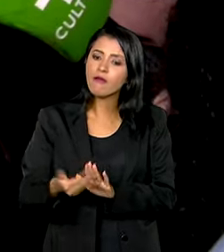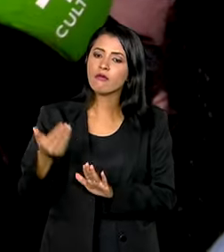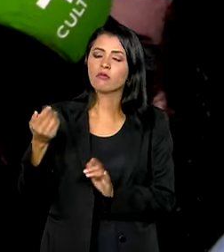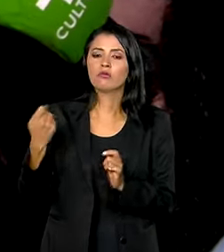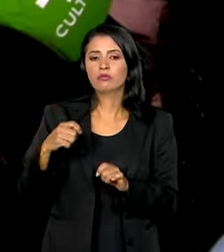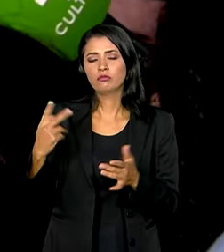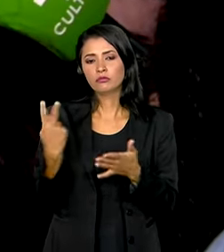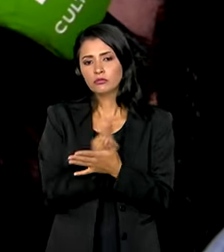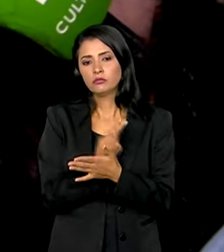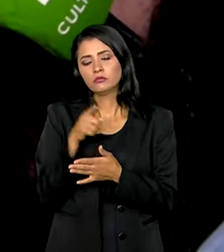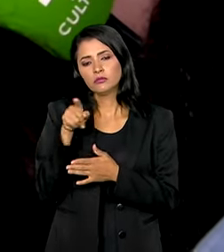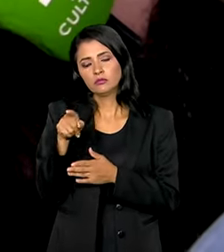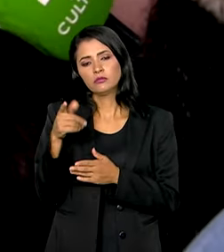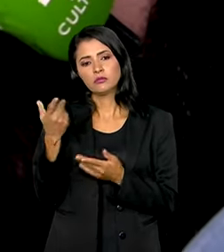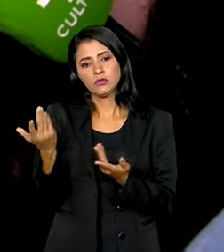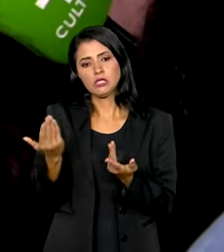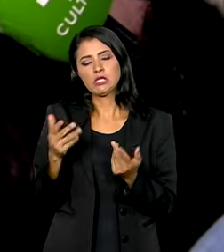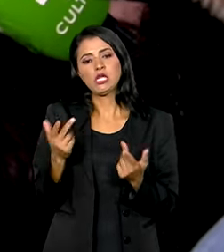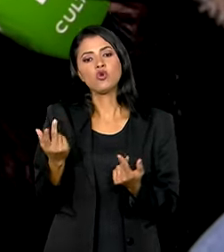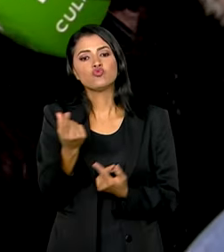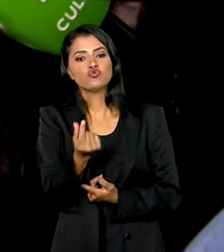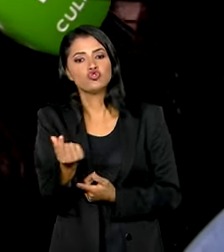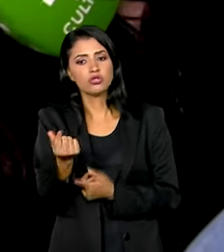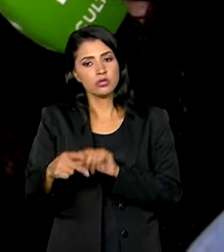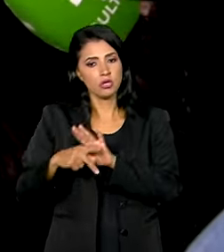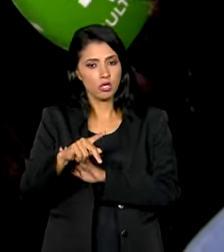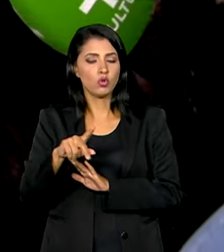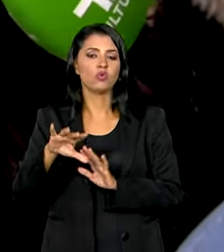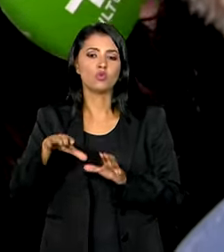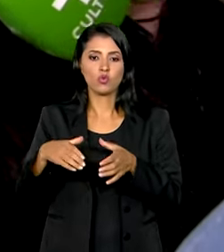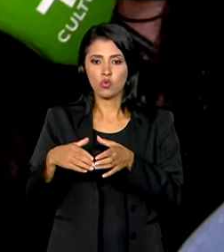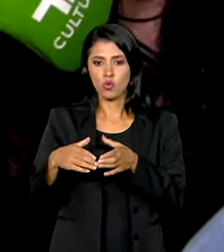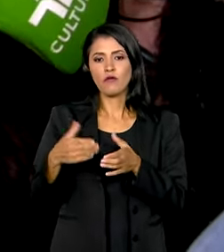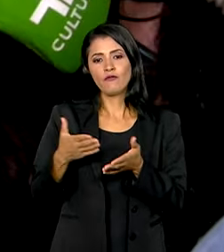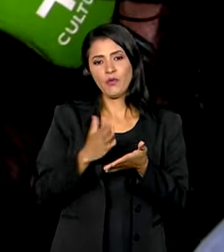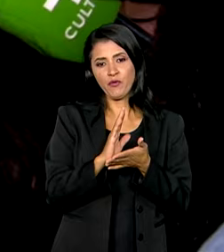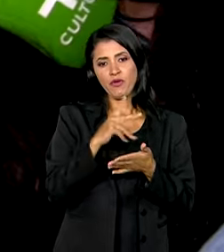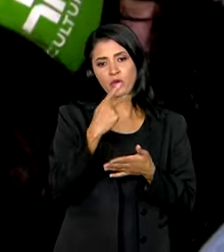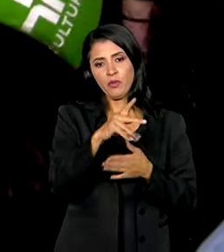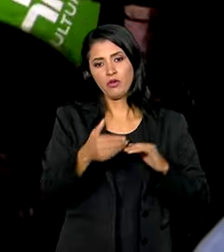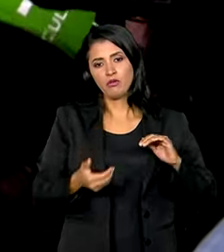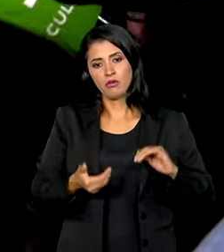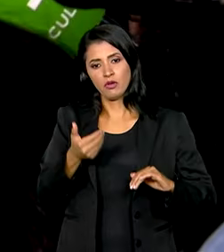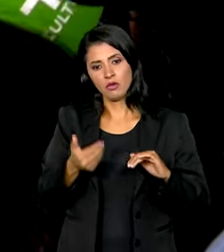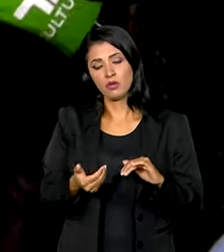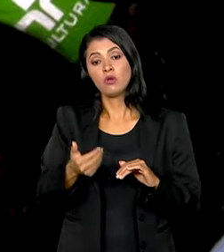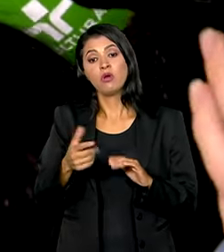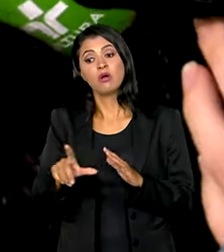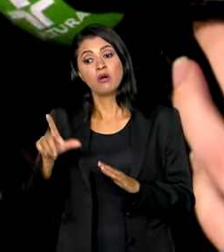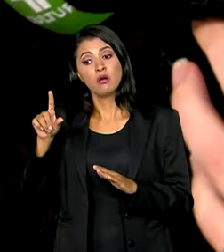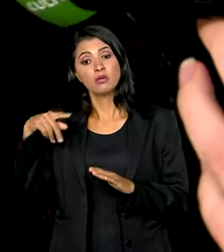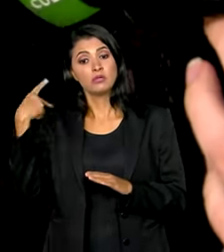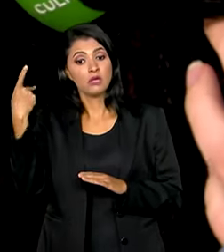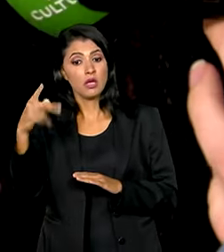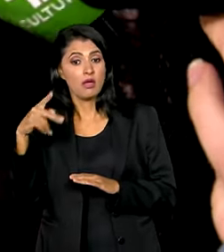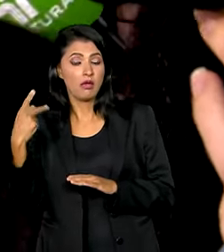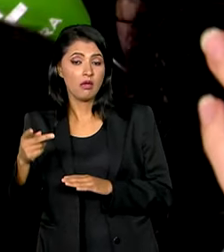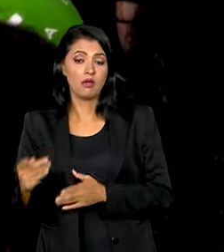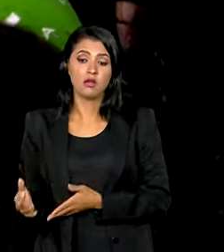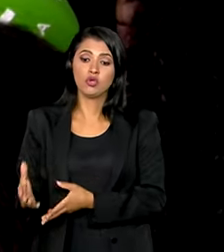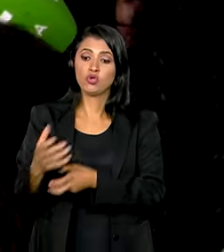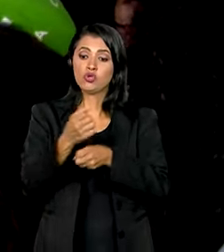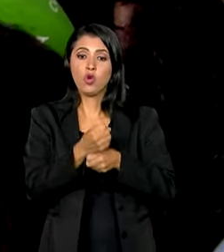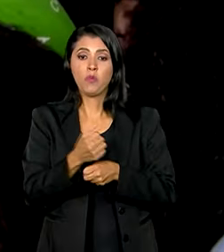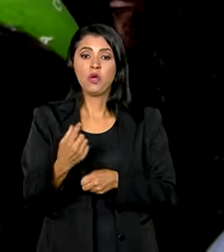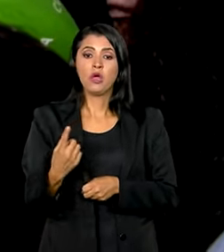ocorreu, por exemplo, em relação aos recursos de comissão que foram aprovados pelo Congresso Nacional, que era da monta de algo em